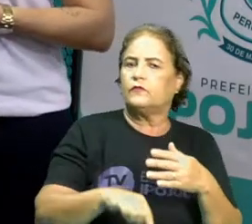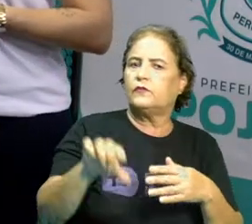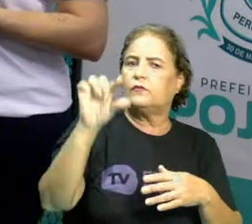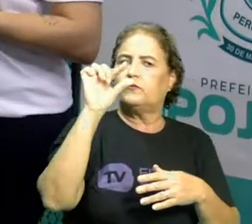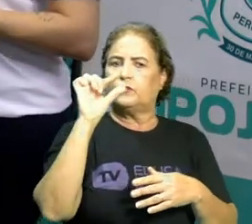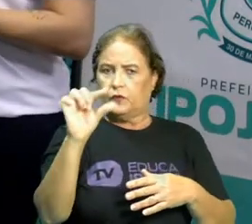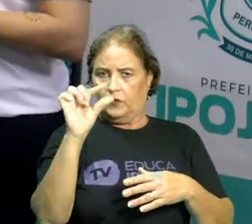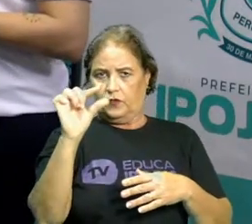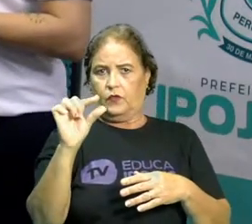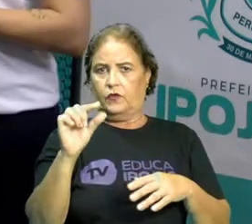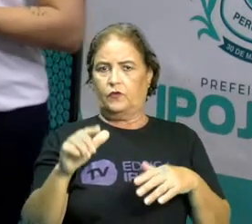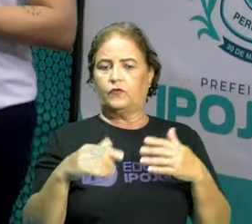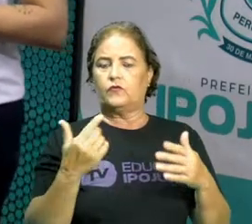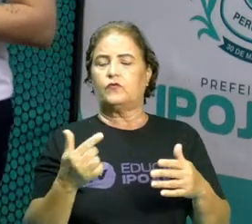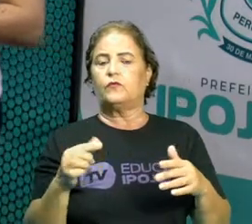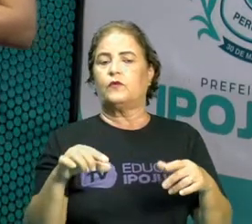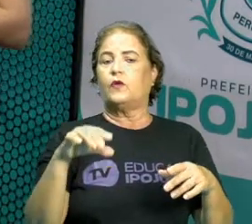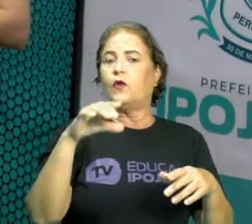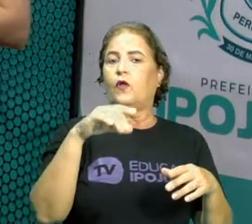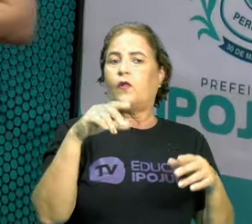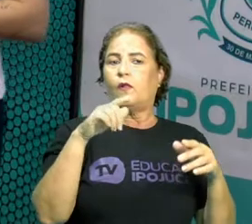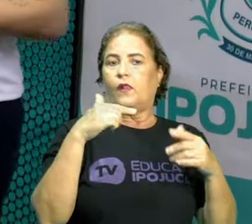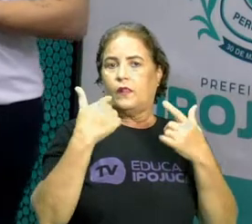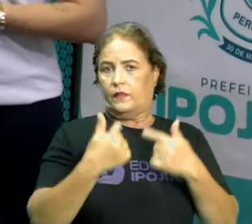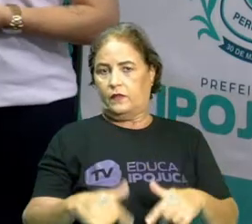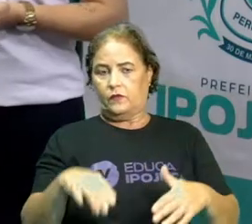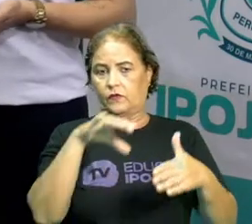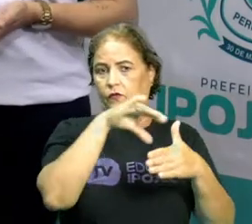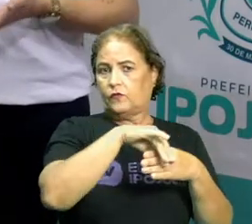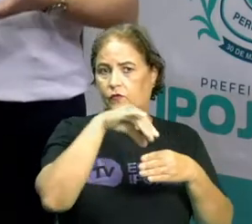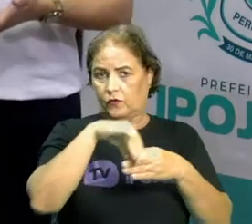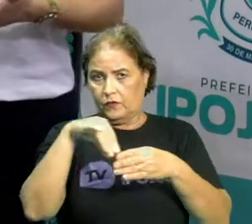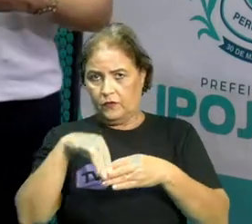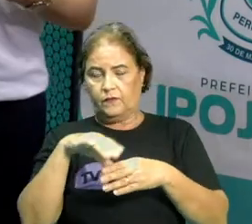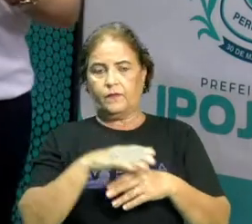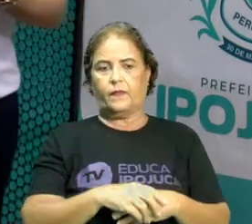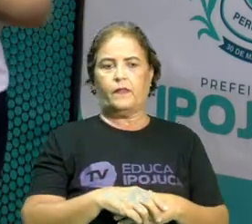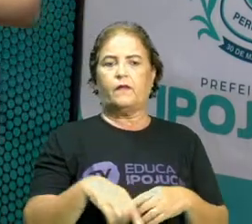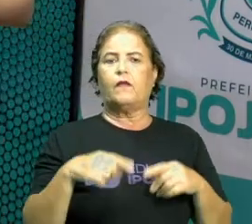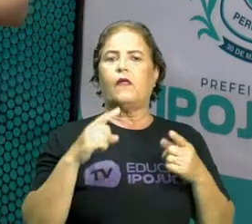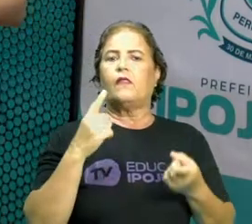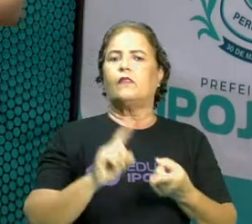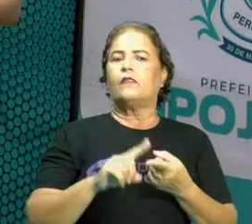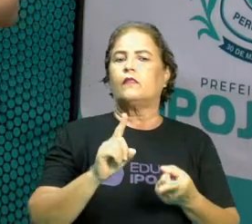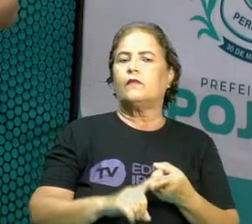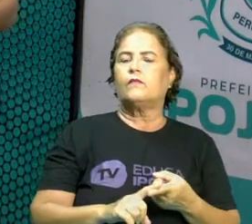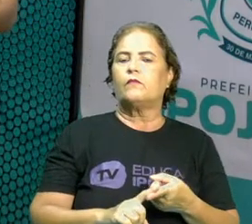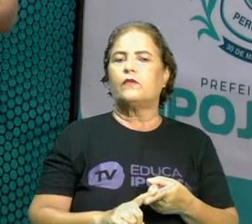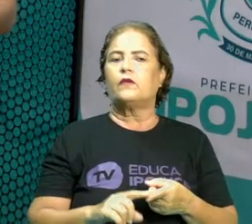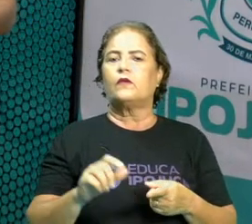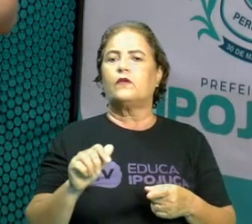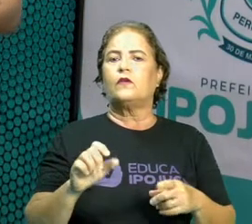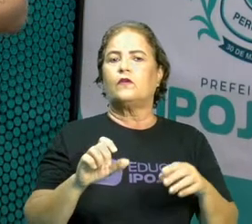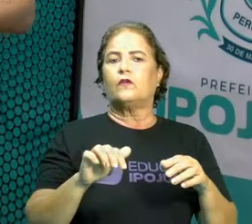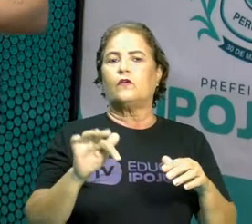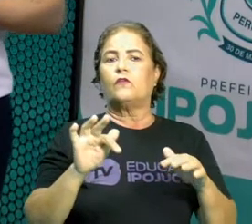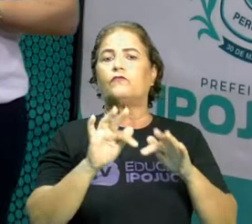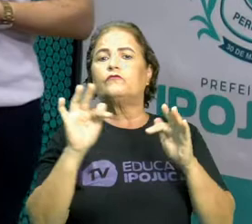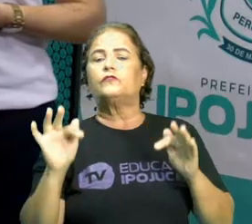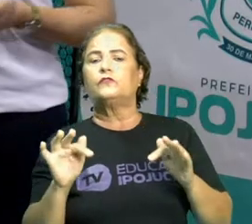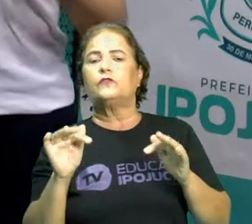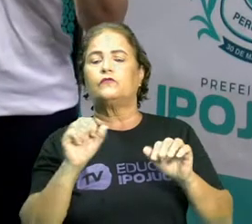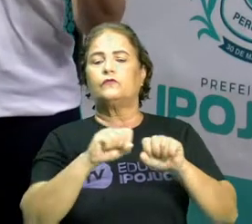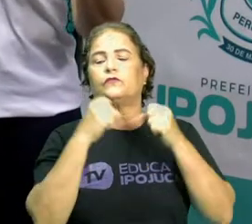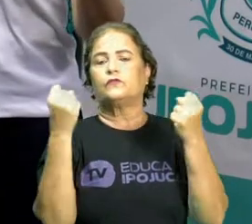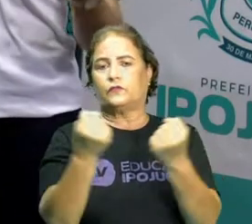sobre o que é a literatura de Cordel. Também, refletimos sobre a função social desse gênero. E